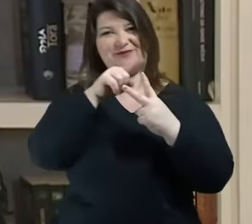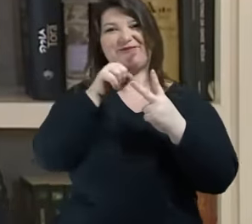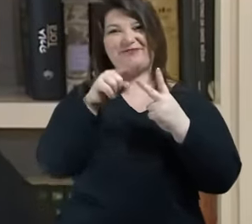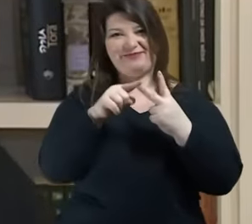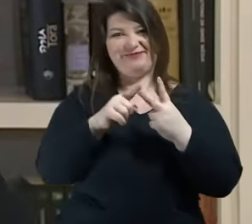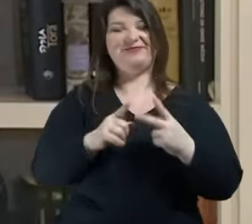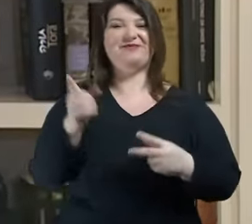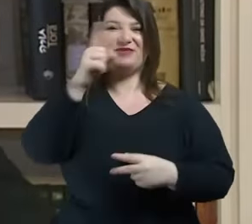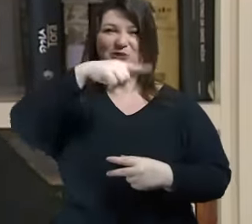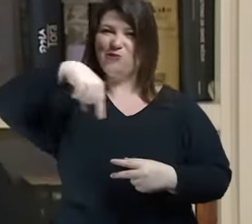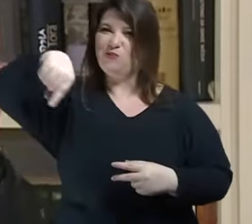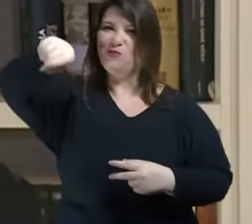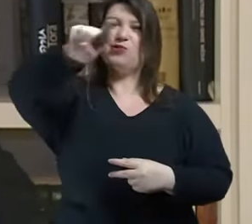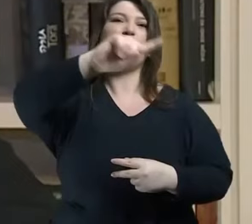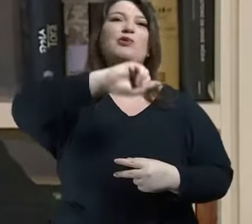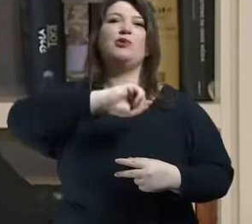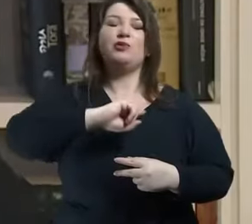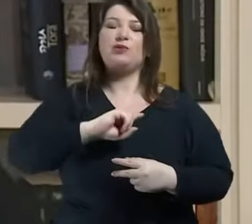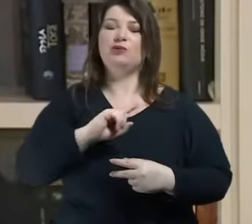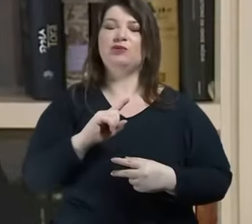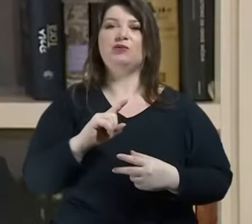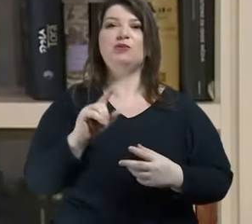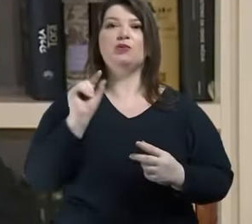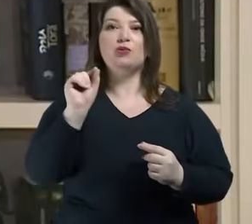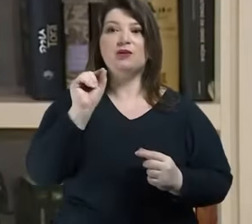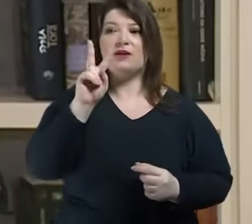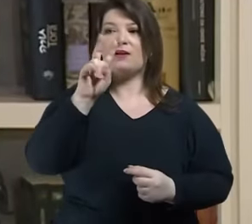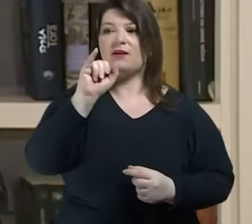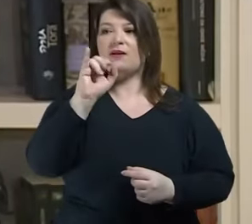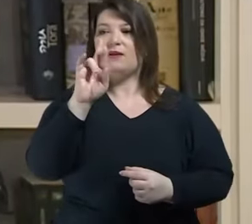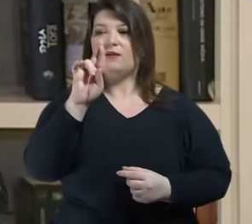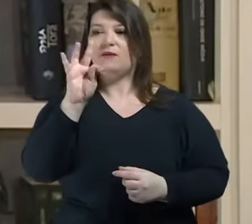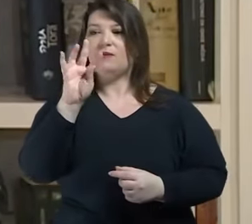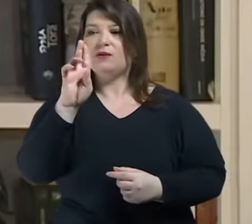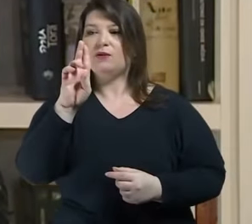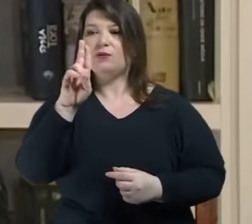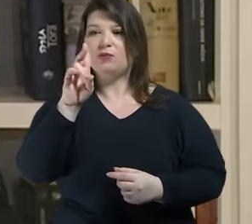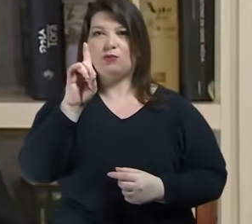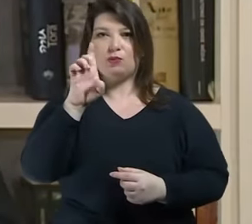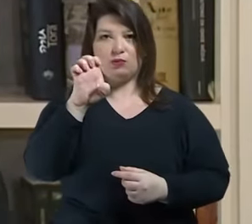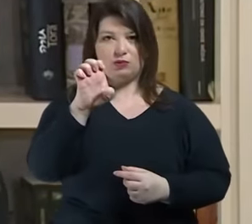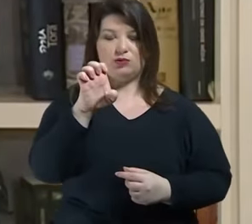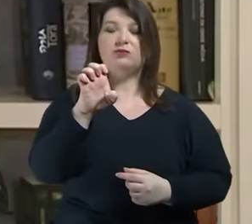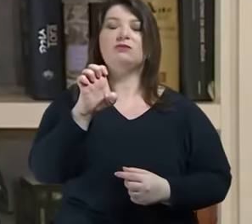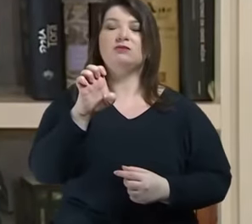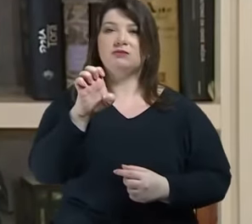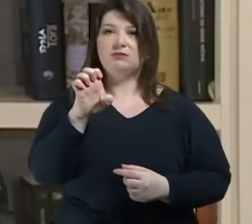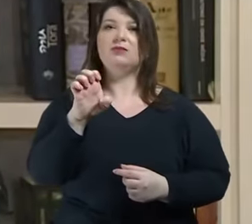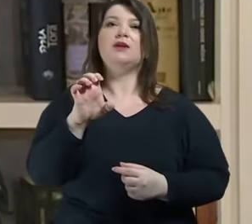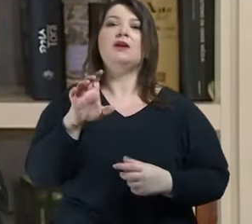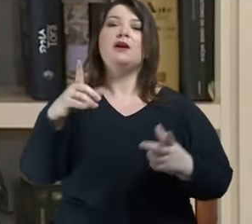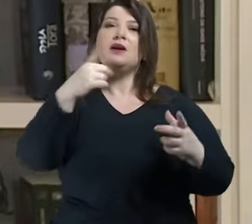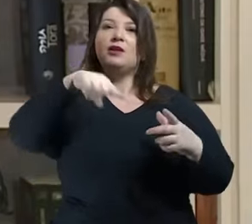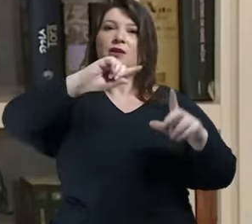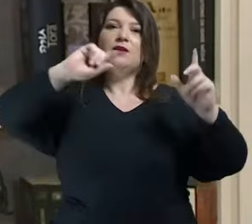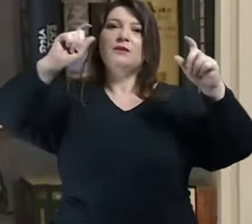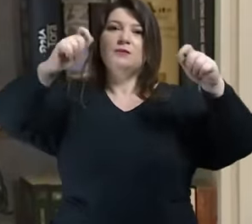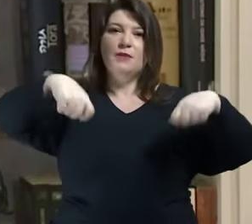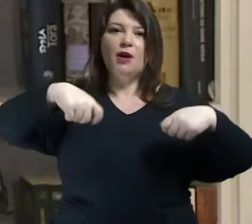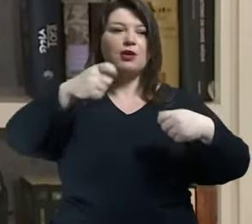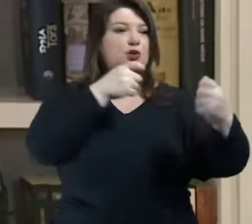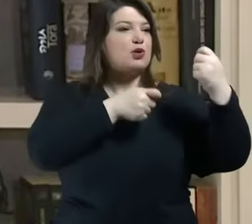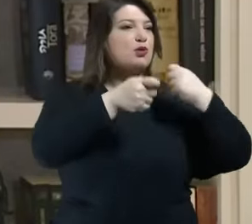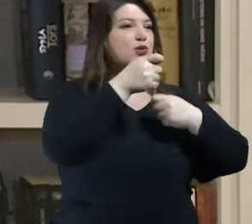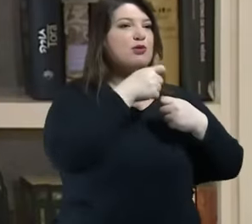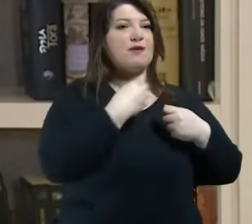apontar em nome da virtude do bem de valores inatacáveis para que eu possa controlar a vida de todo mundo